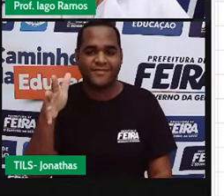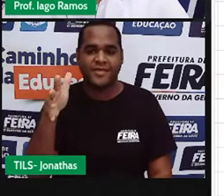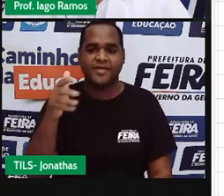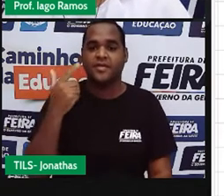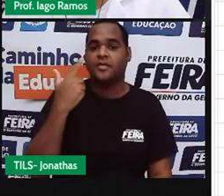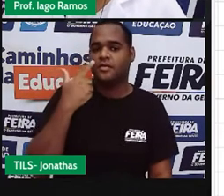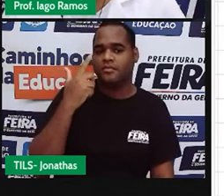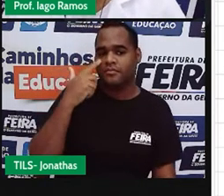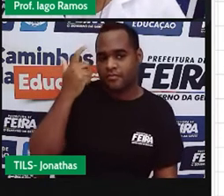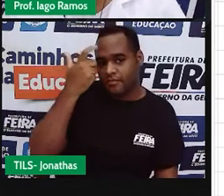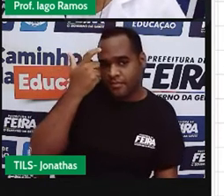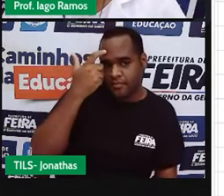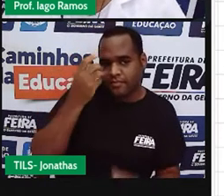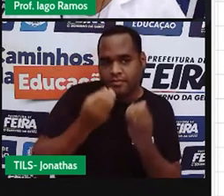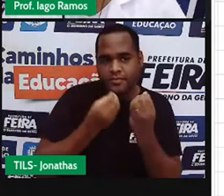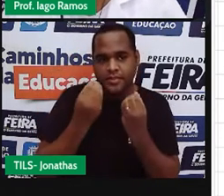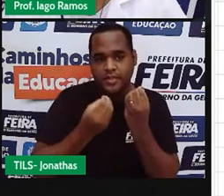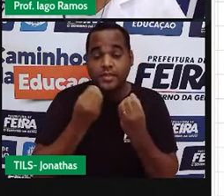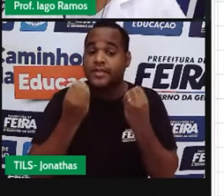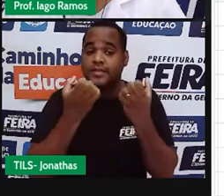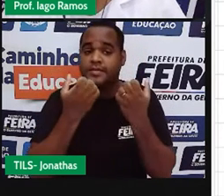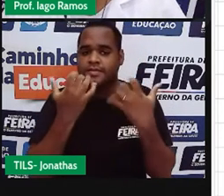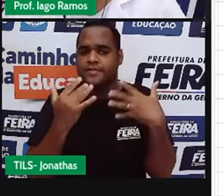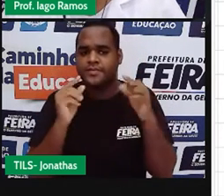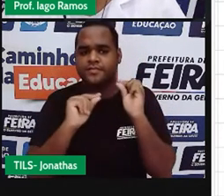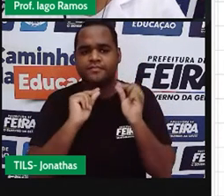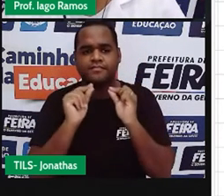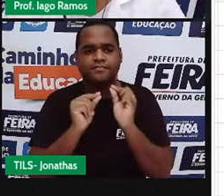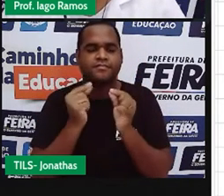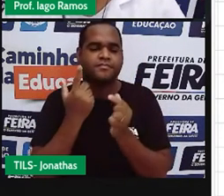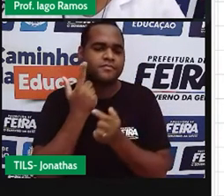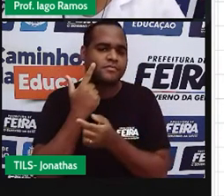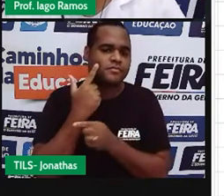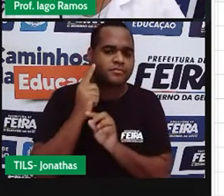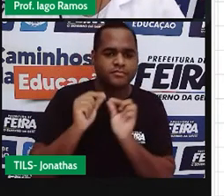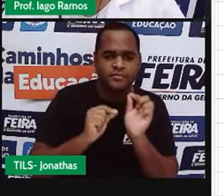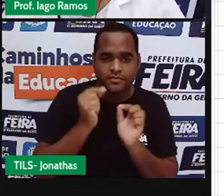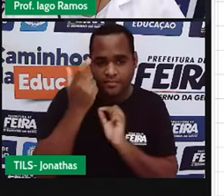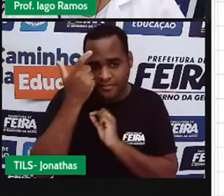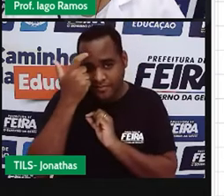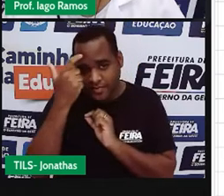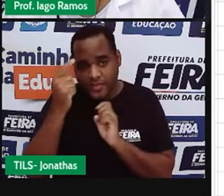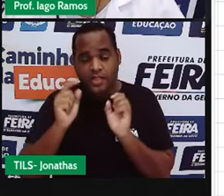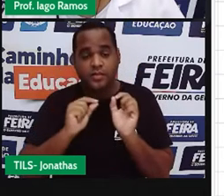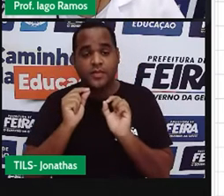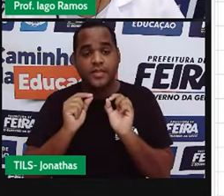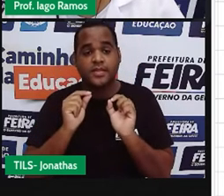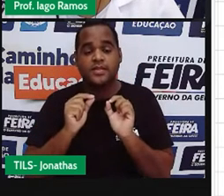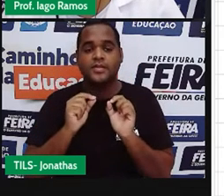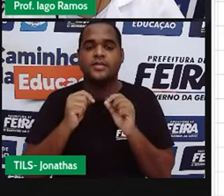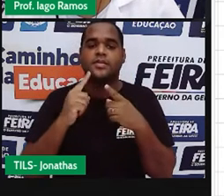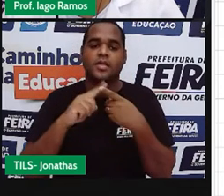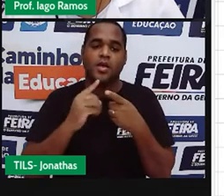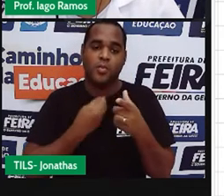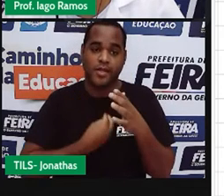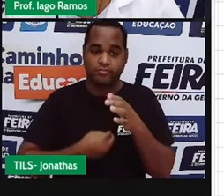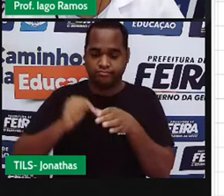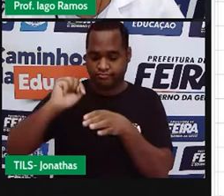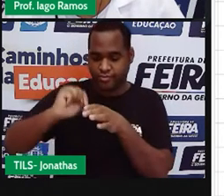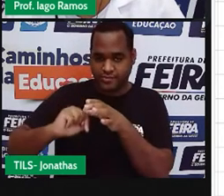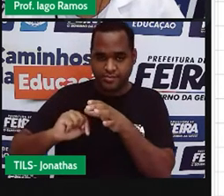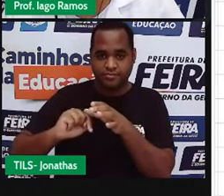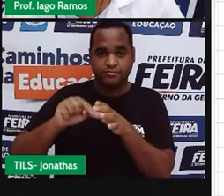para a gente conseguir fazer. Vamos imaginar o seguinte. Se nós colocássemos o poço aqui.